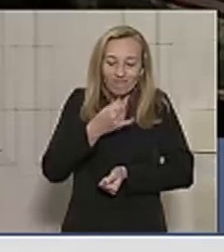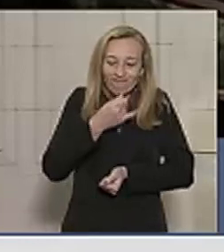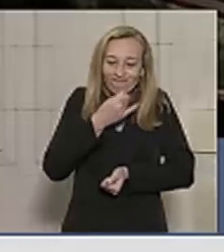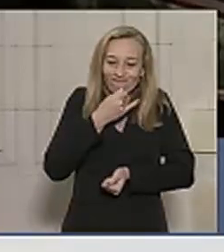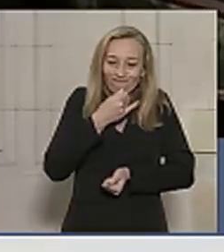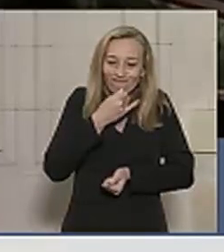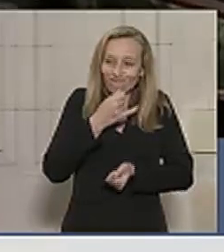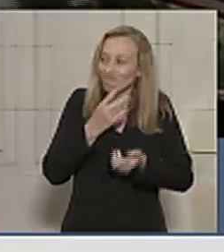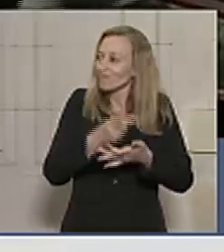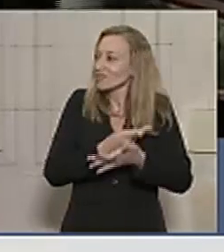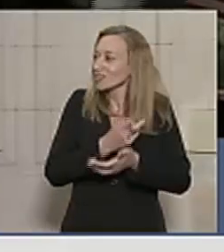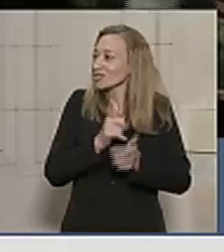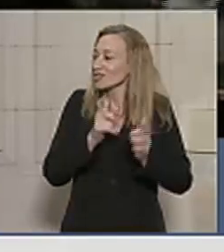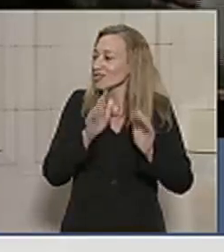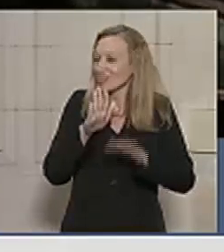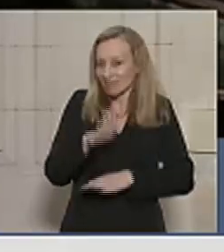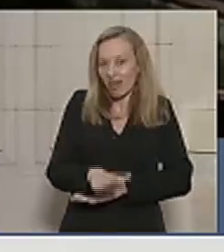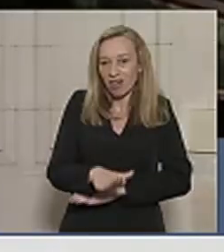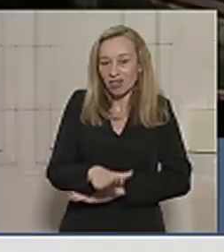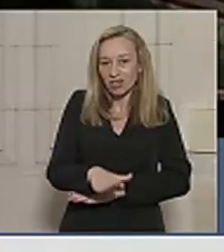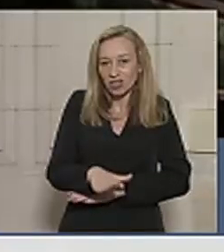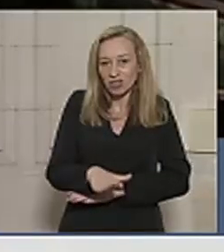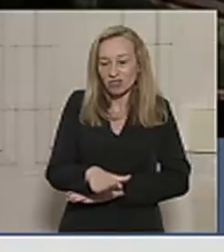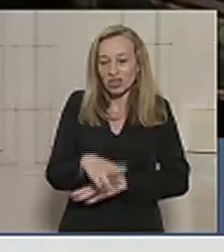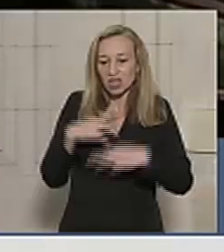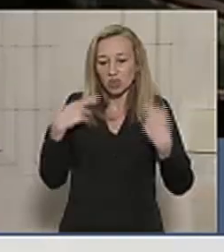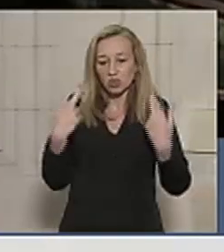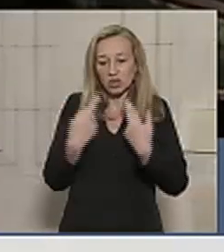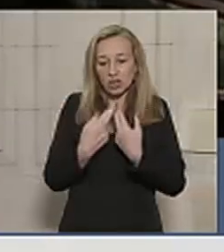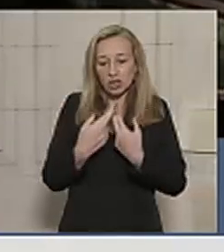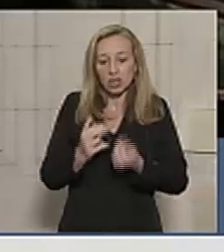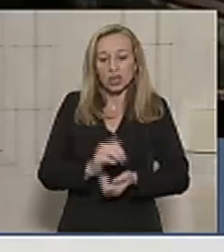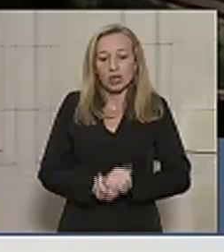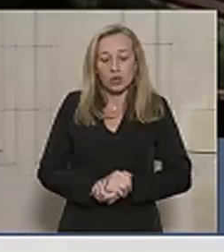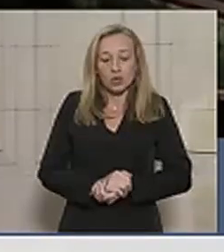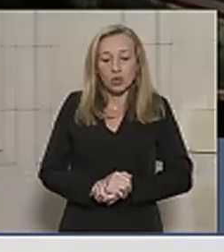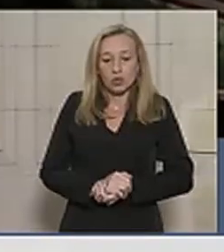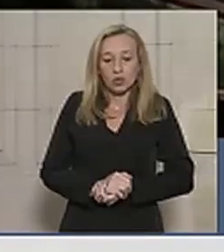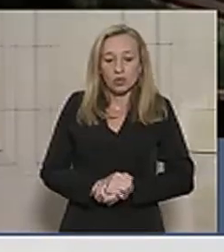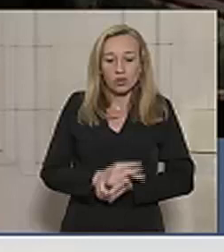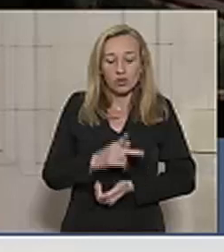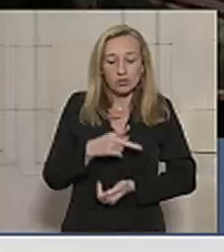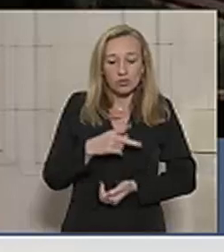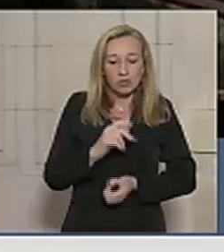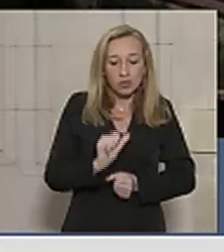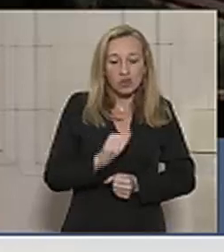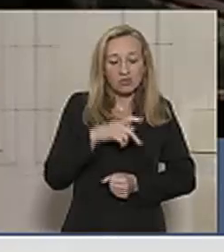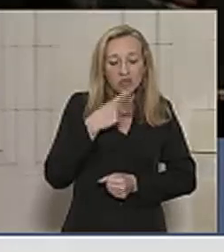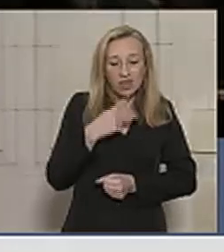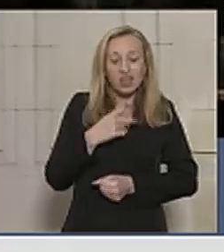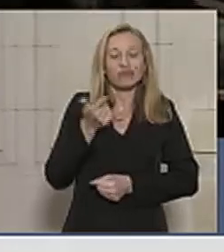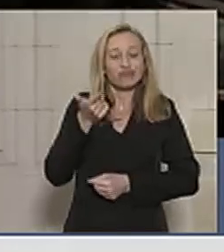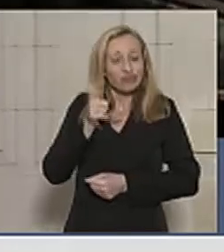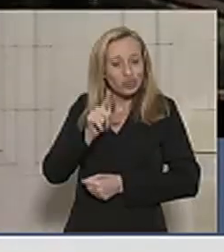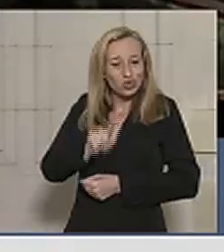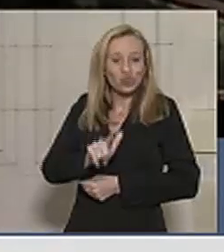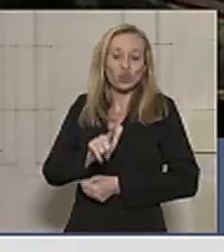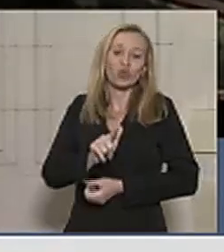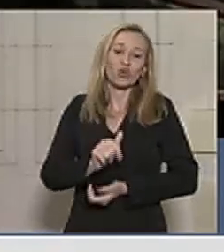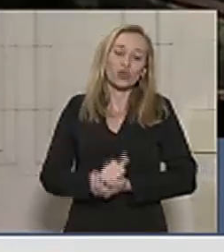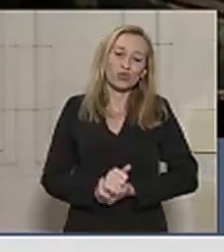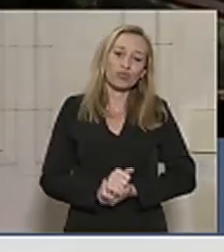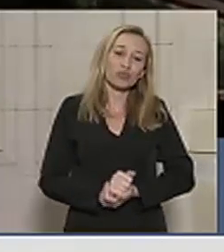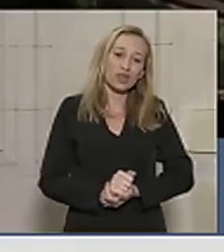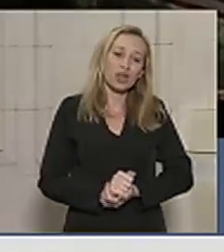ocorrido aqui nessa tarde, nessa sessão, no que diz respeito, mais uma vez, à aldeia